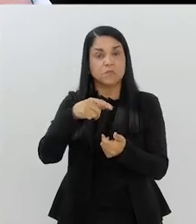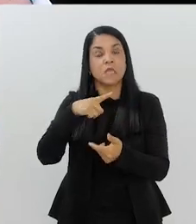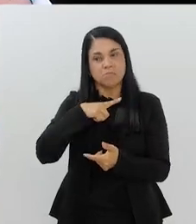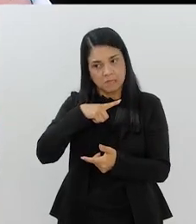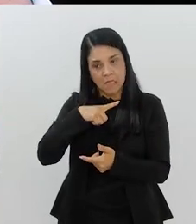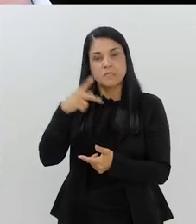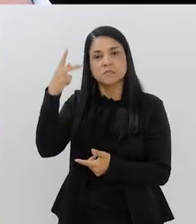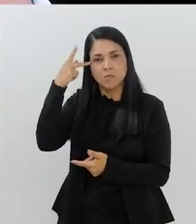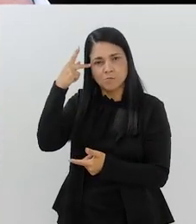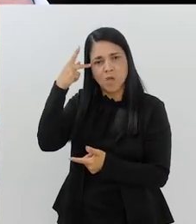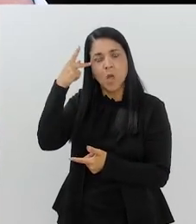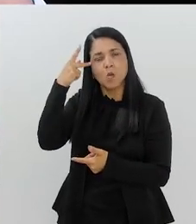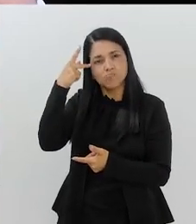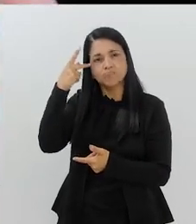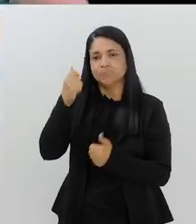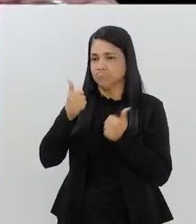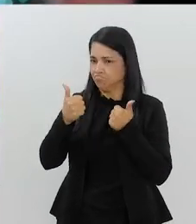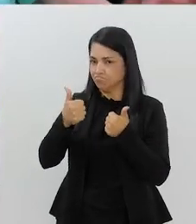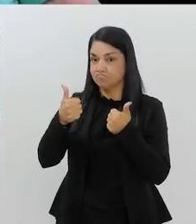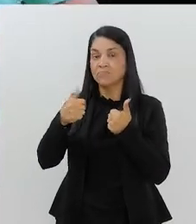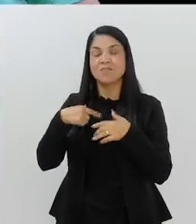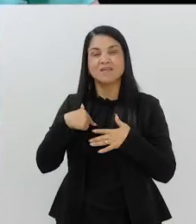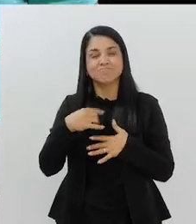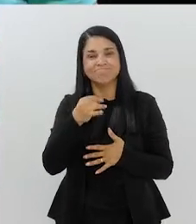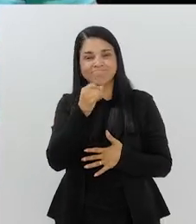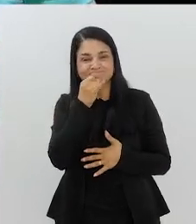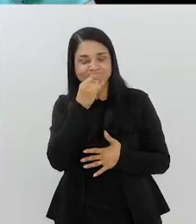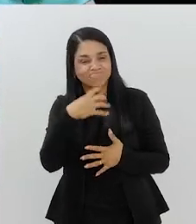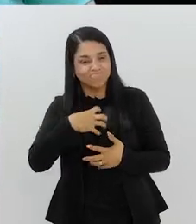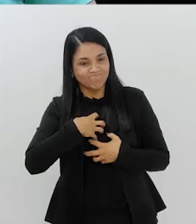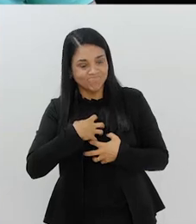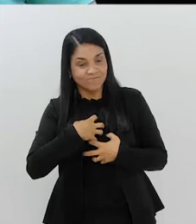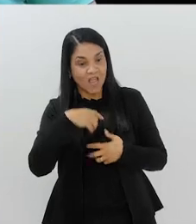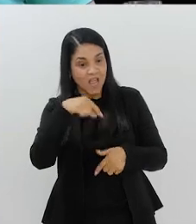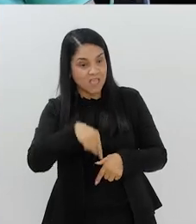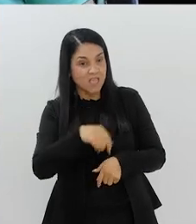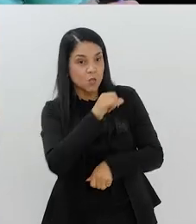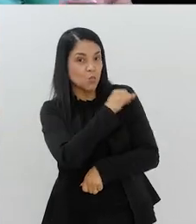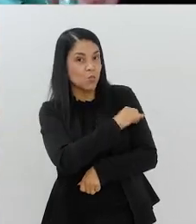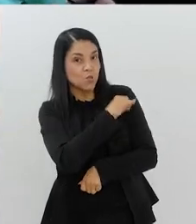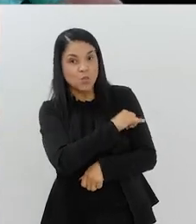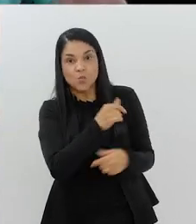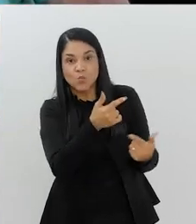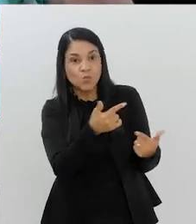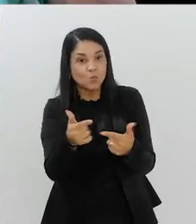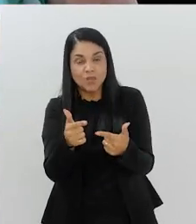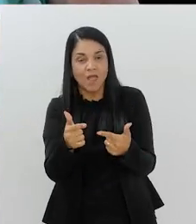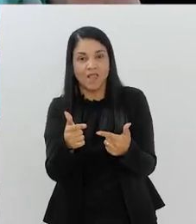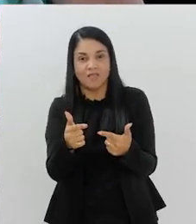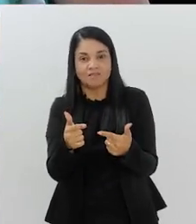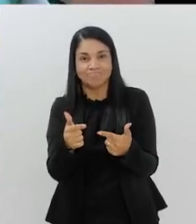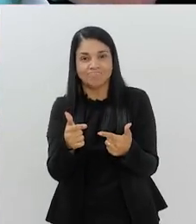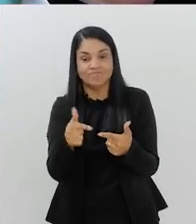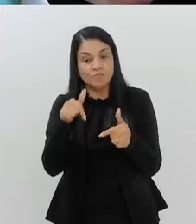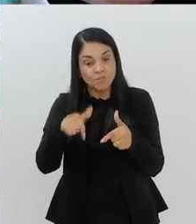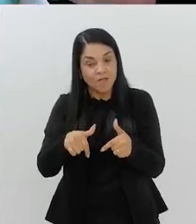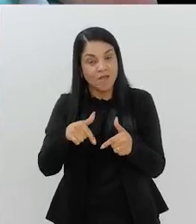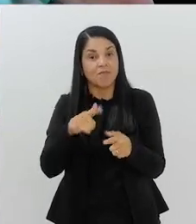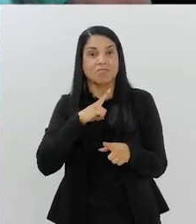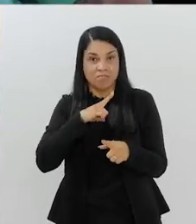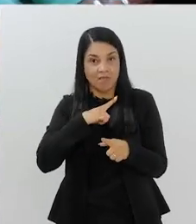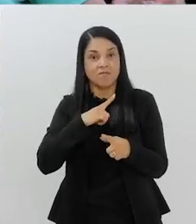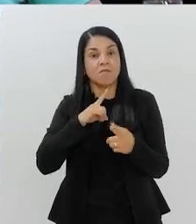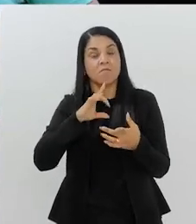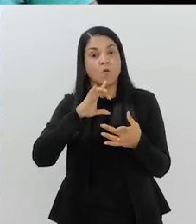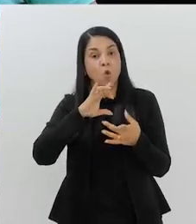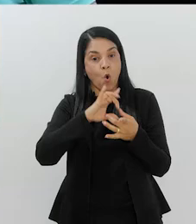legal, tem em São Paulo, eu acho legal, mas me dá uma tristeza muito grande de não ser aqui no Rio de Janeiro, na cidade e no estado. Por quê? Porque